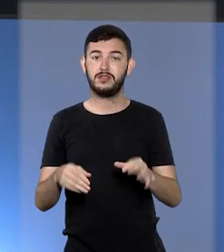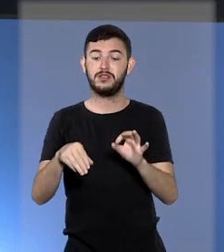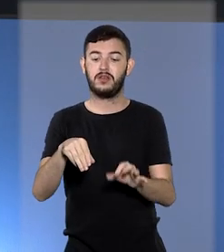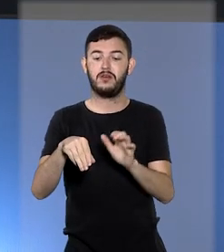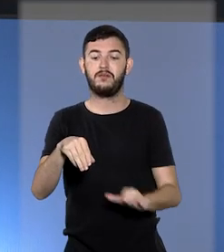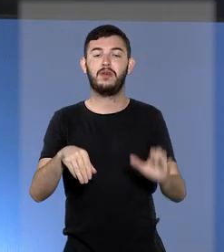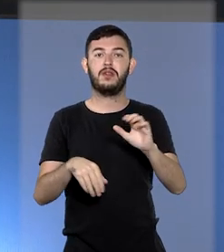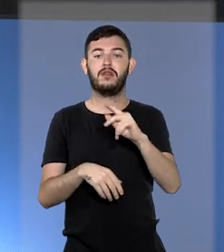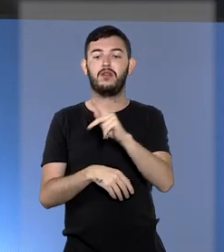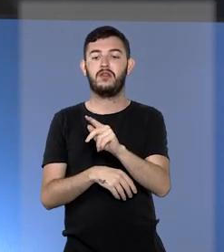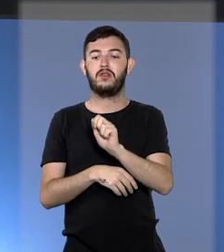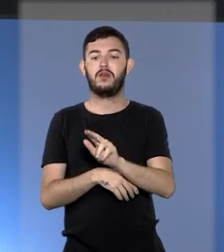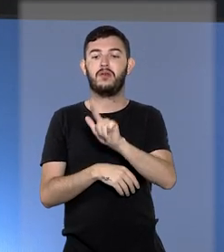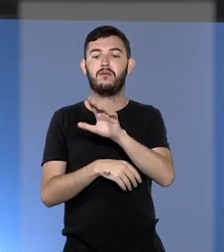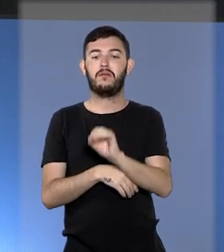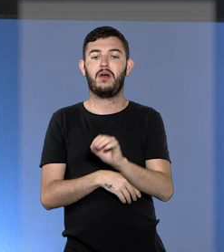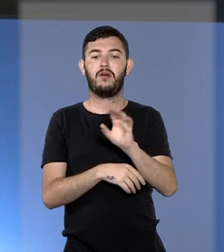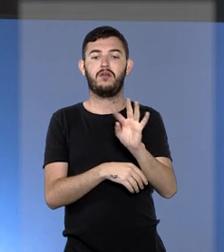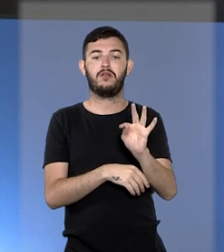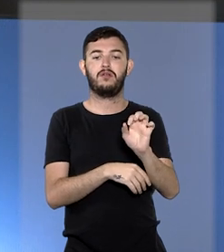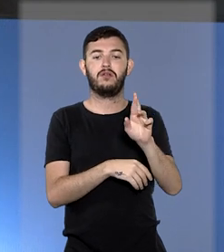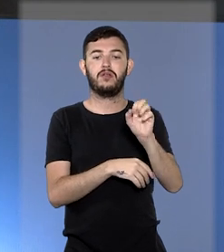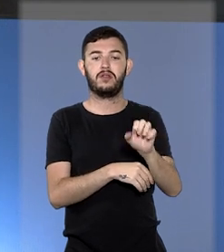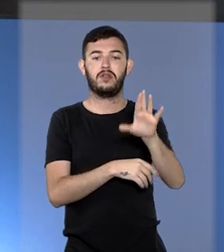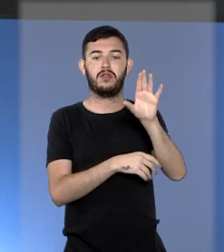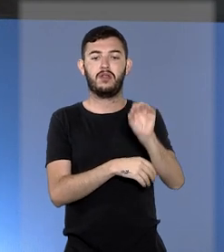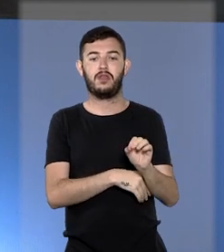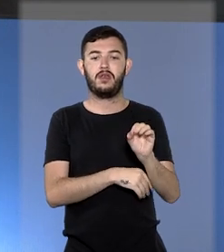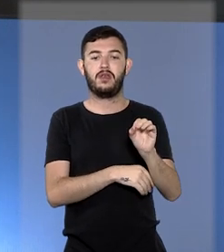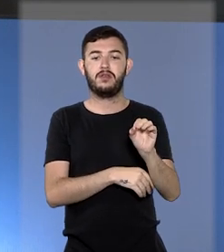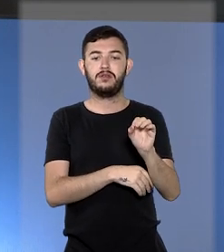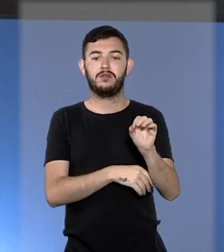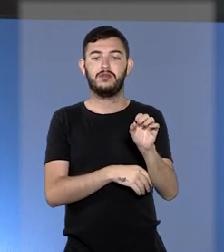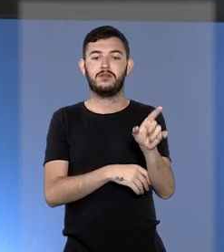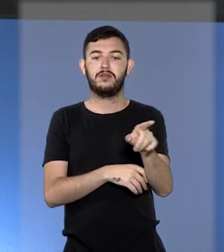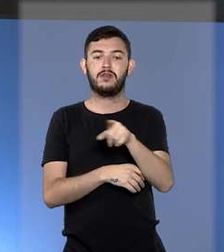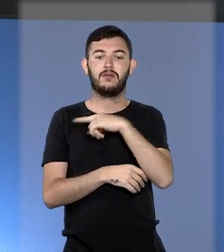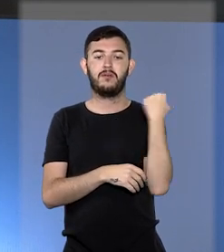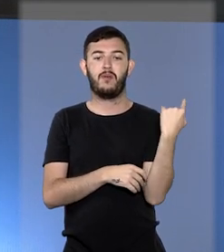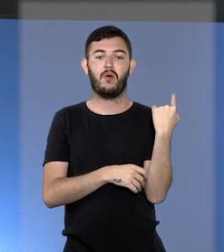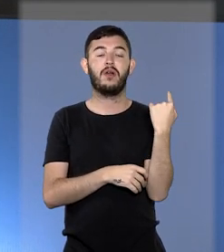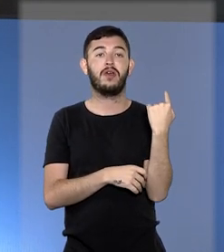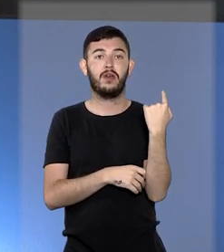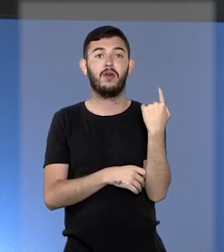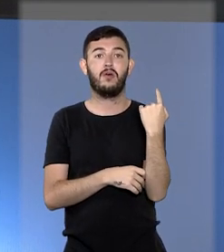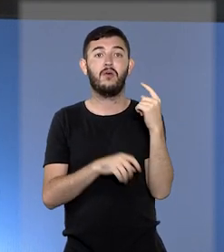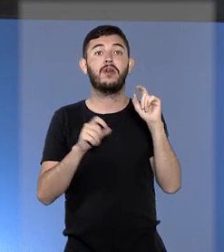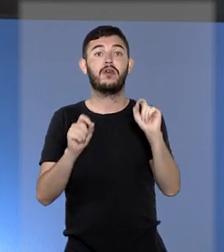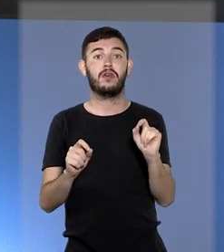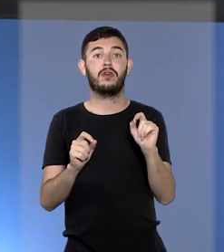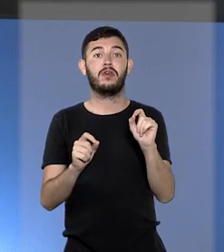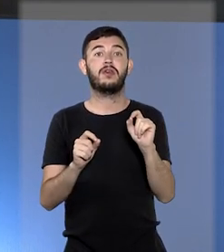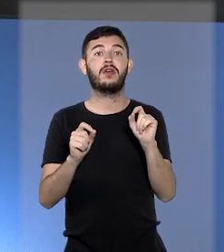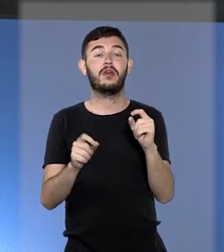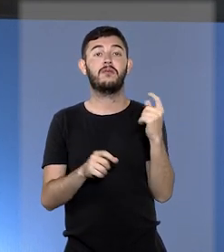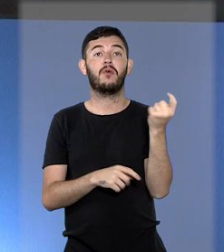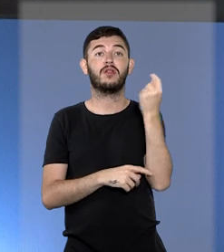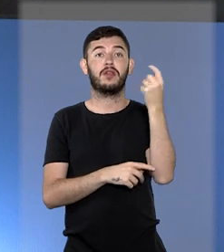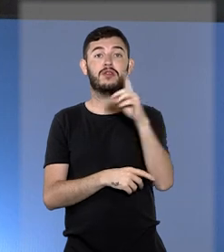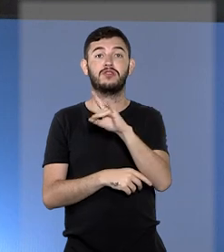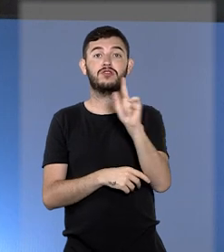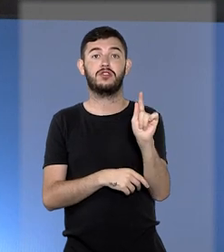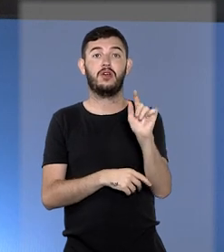póstuma ao ministro Paulo de Tarso Sanseverino, que morreu em Porto Alegre no último dia 8,